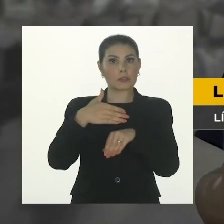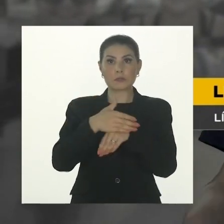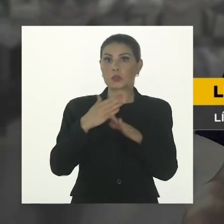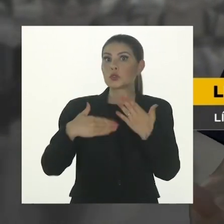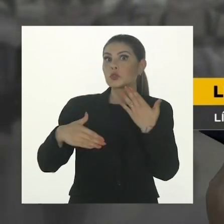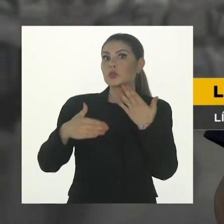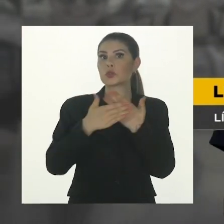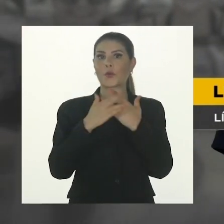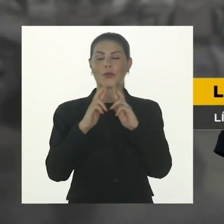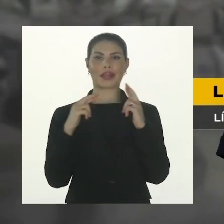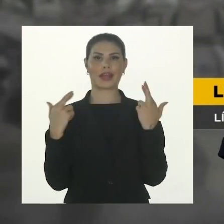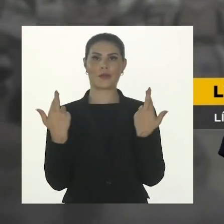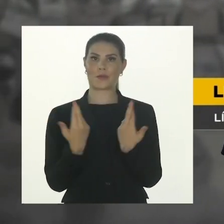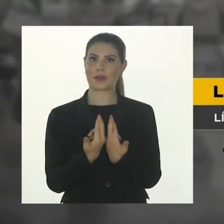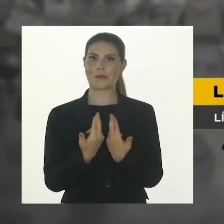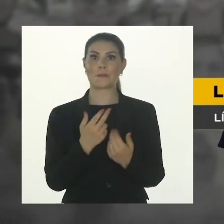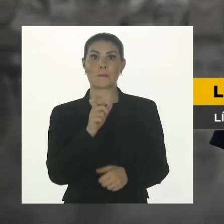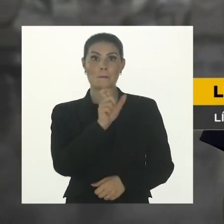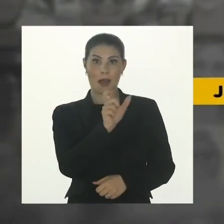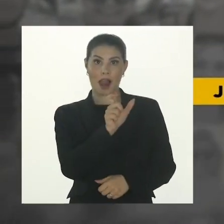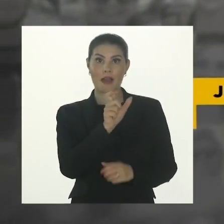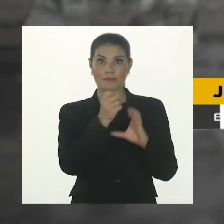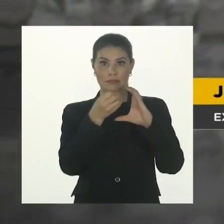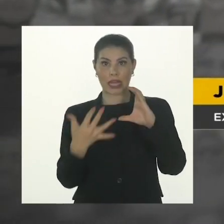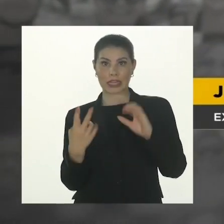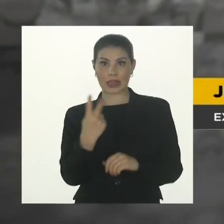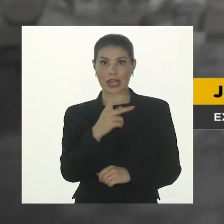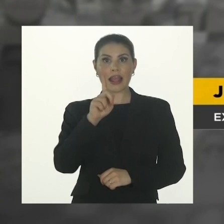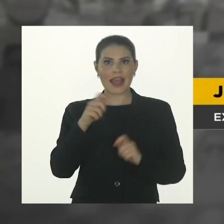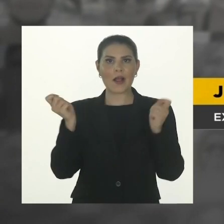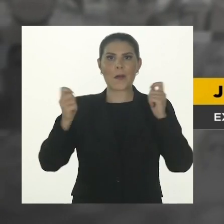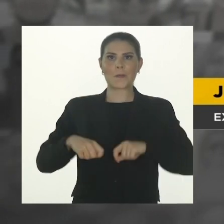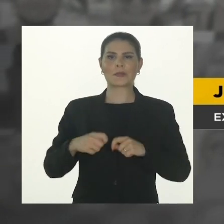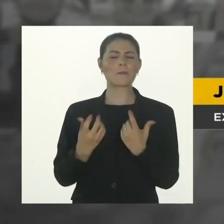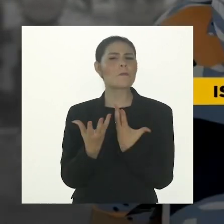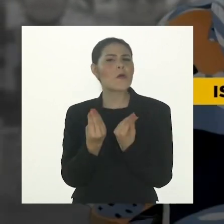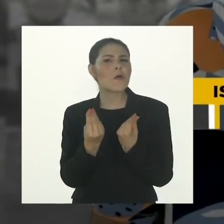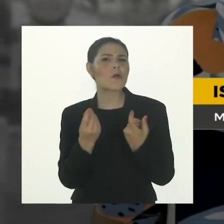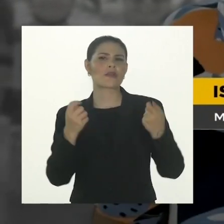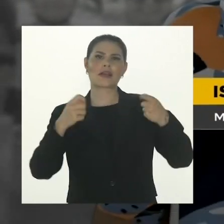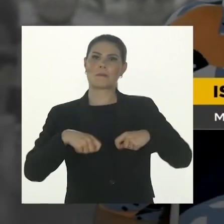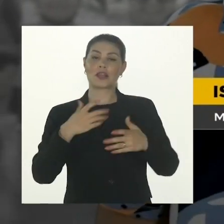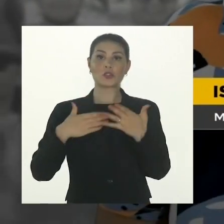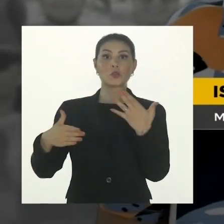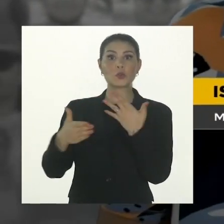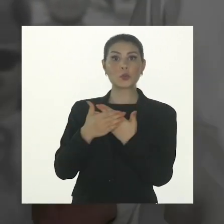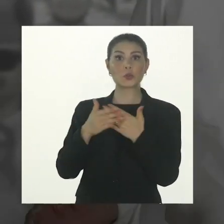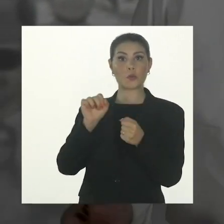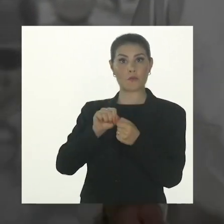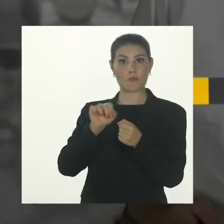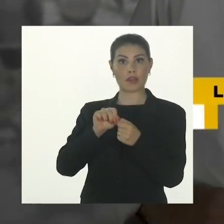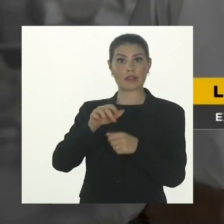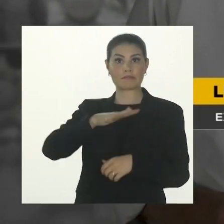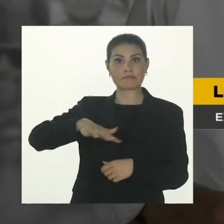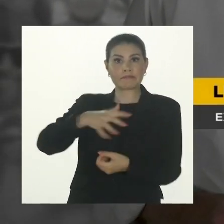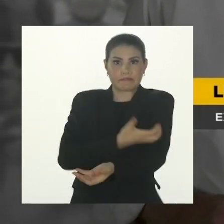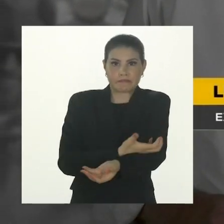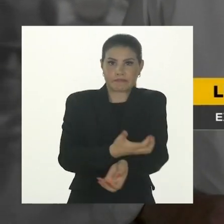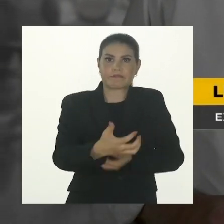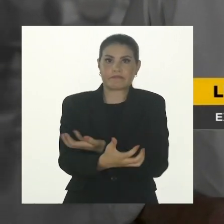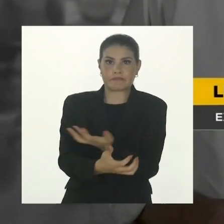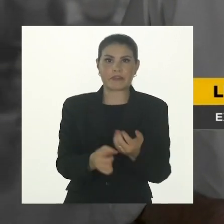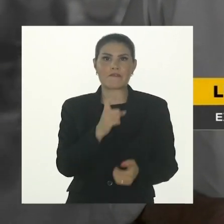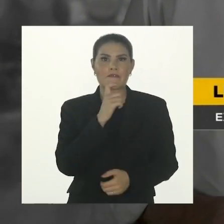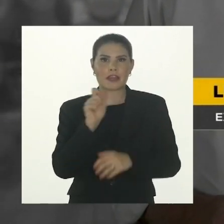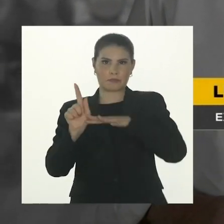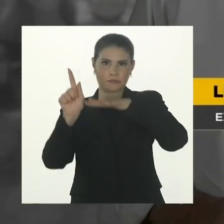que compareceu todas as reuniões, né? A palavra que define ele é competente. Muito capaz. Tudo que ele fez ali